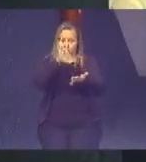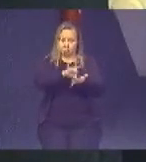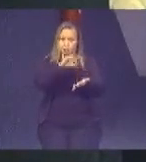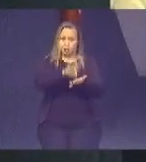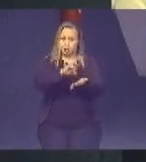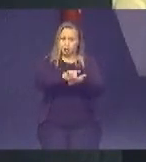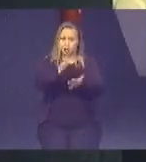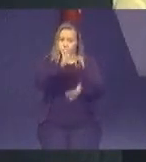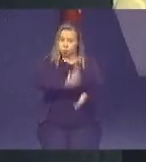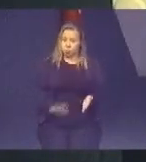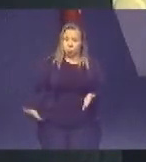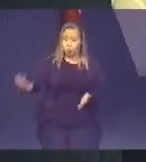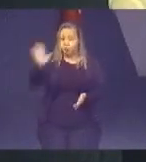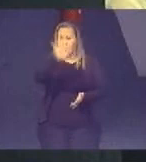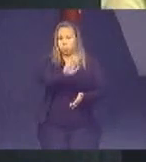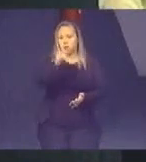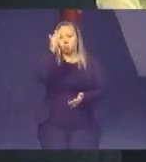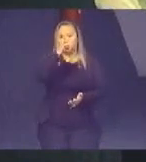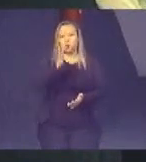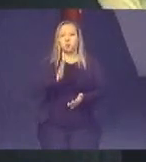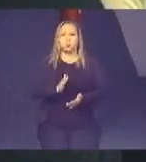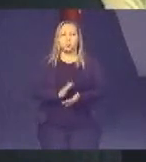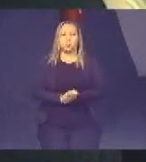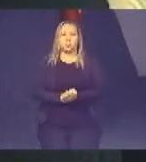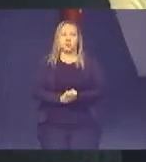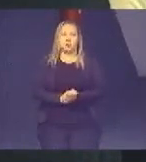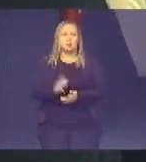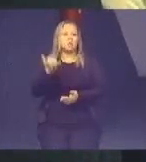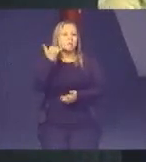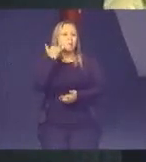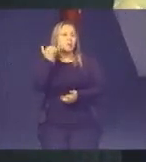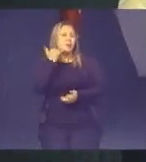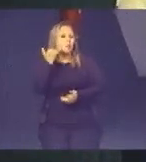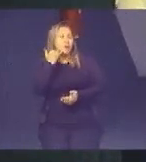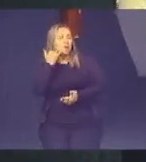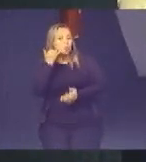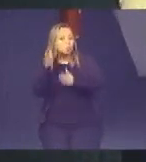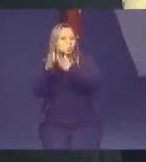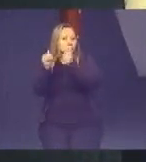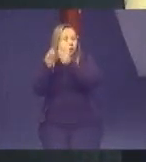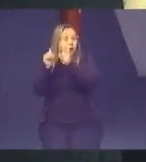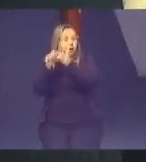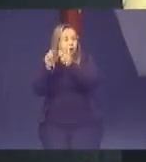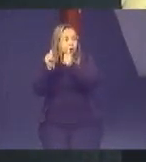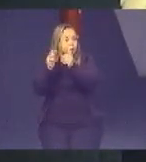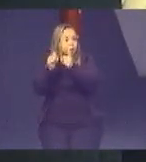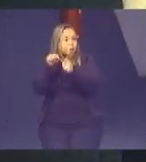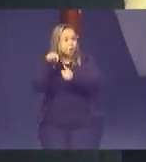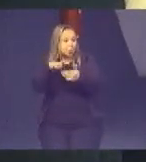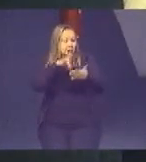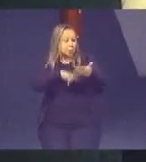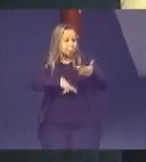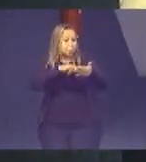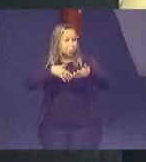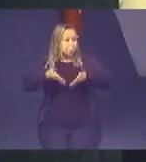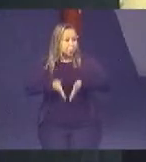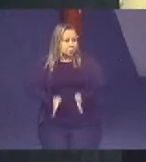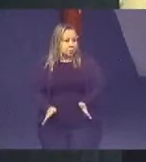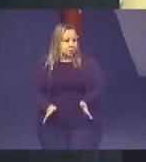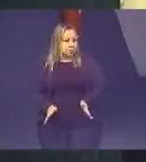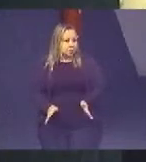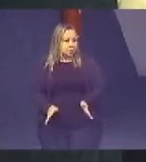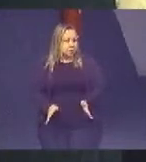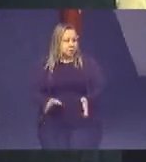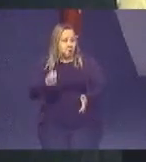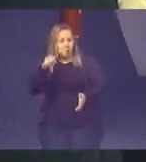o Brasil. Eu ligo e peço porque aquela certidão de nascimento ou a certidão de